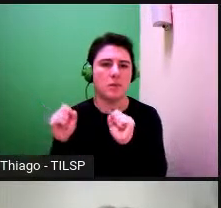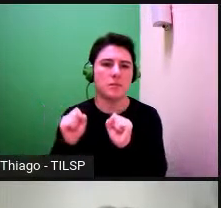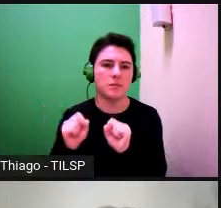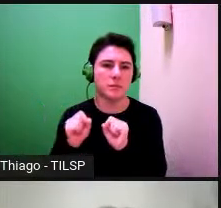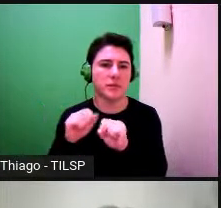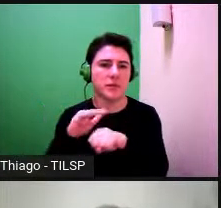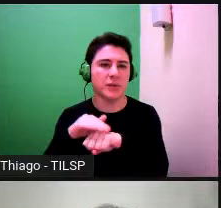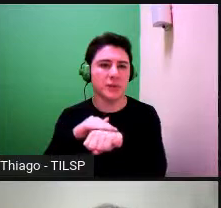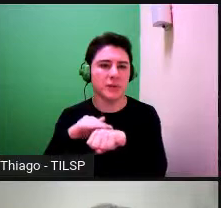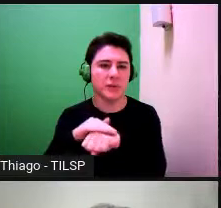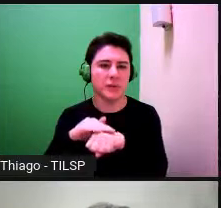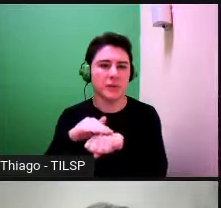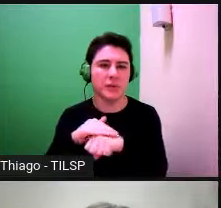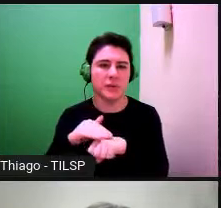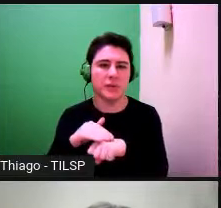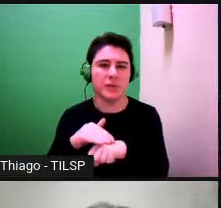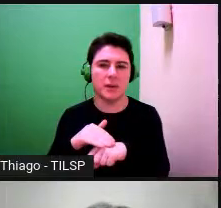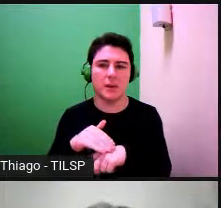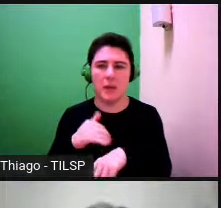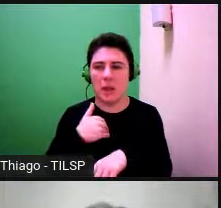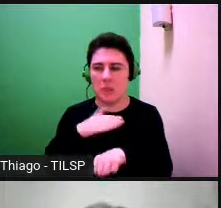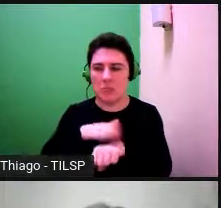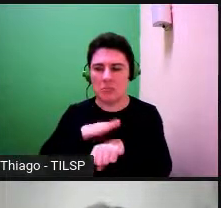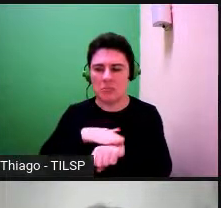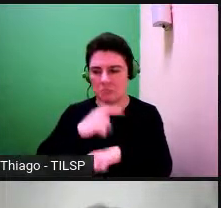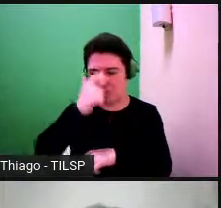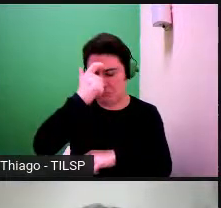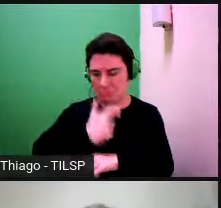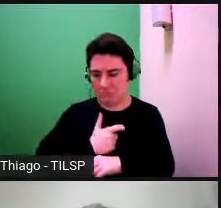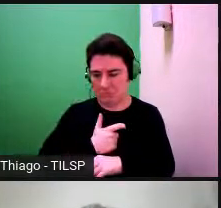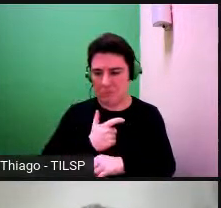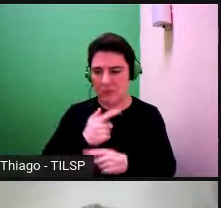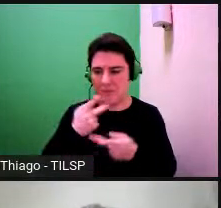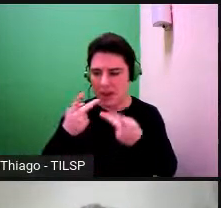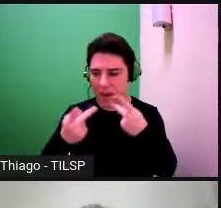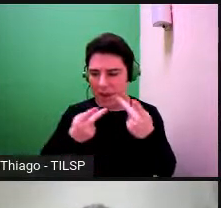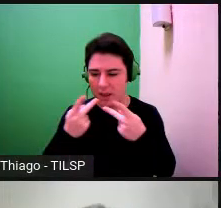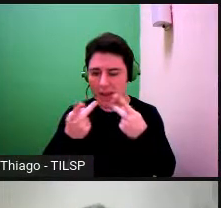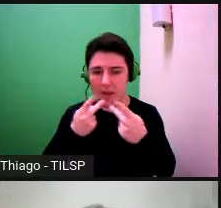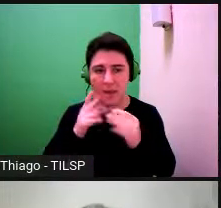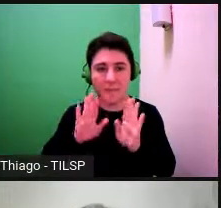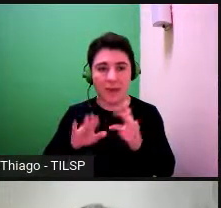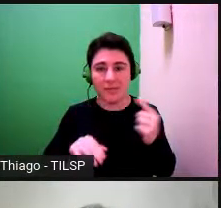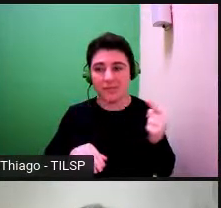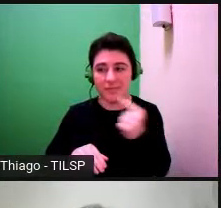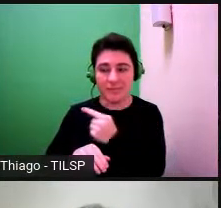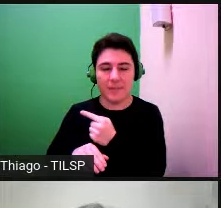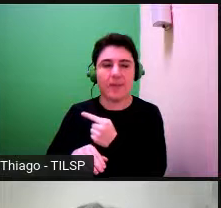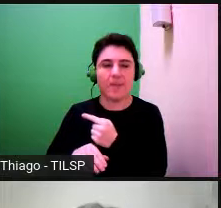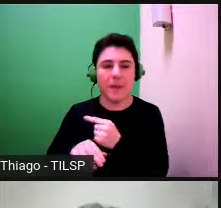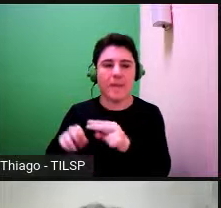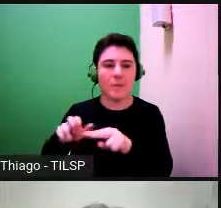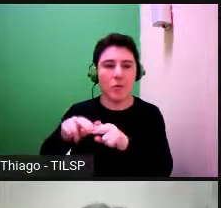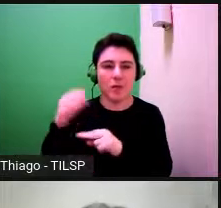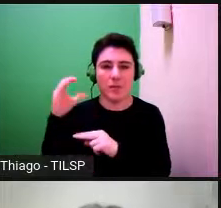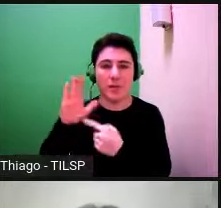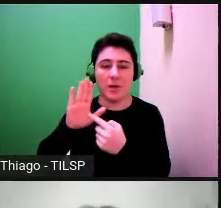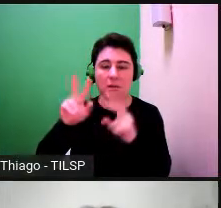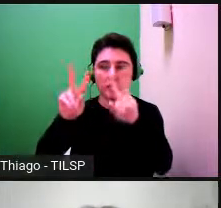de autoconhecimento com alguma coisa segundo a ciência portanto o título mostra isto